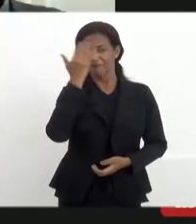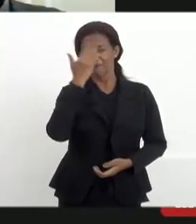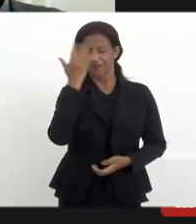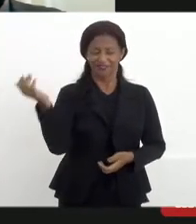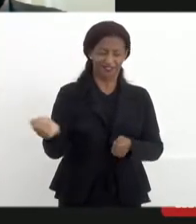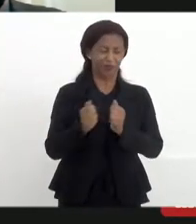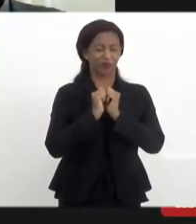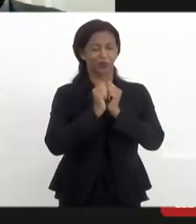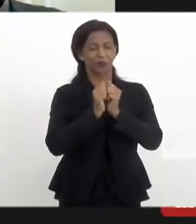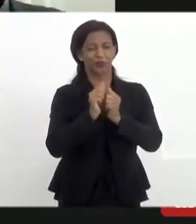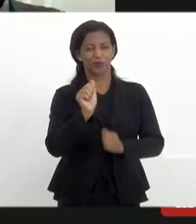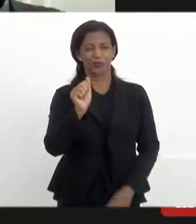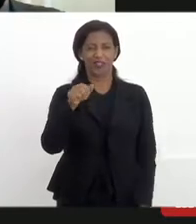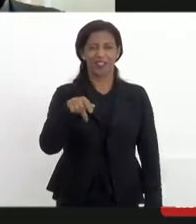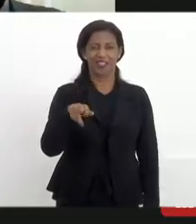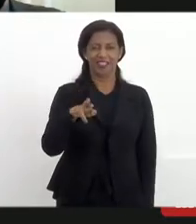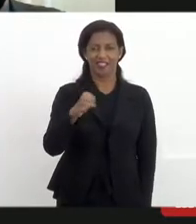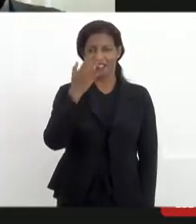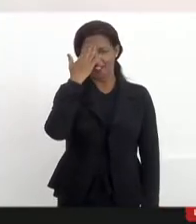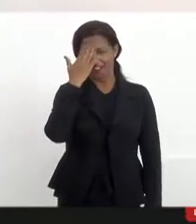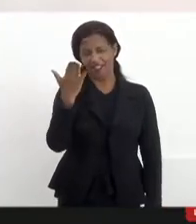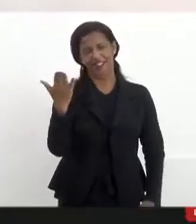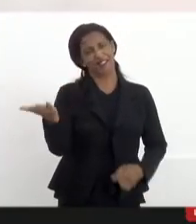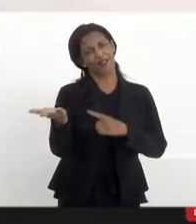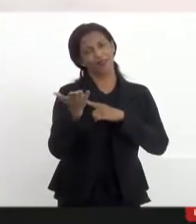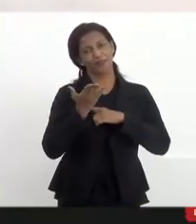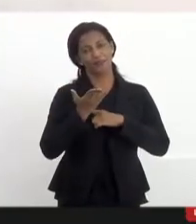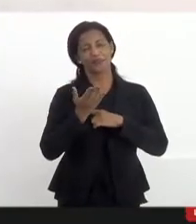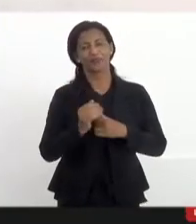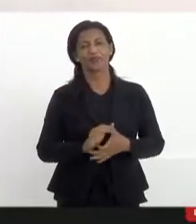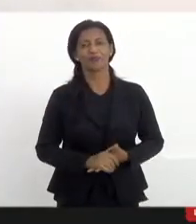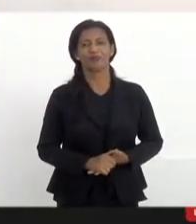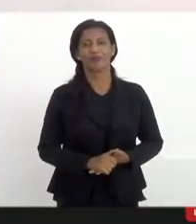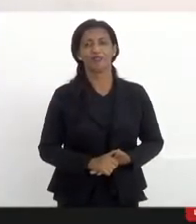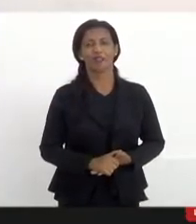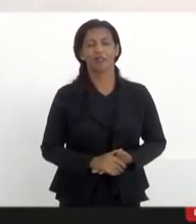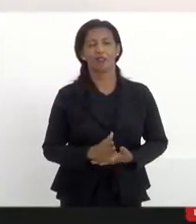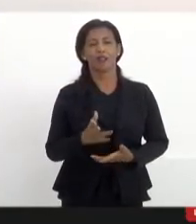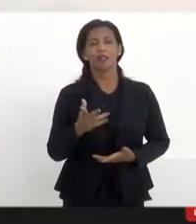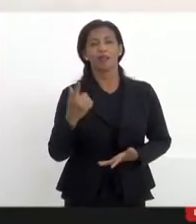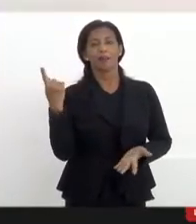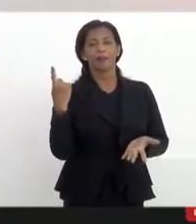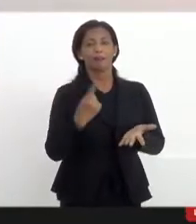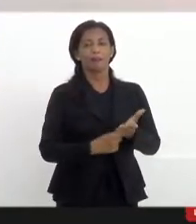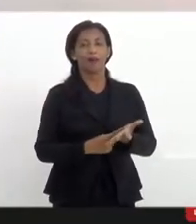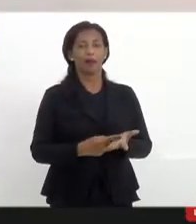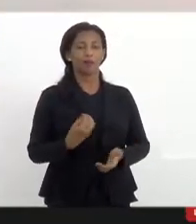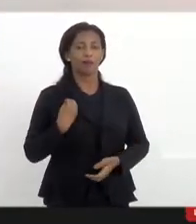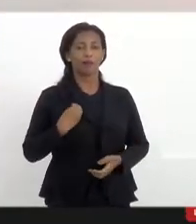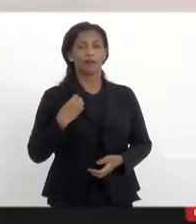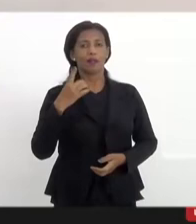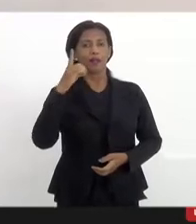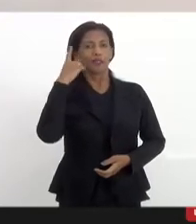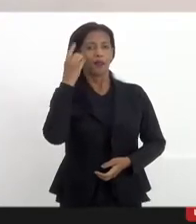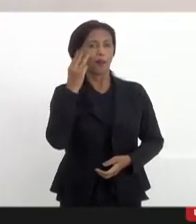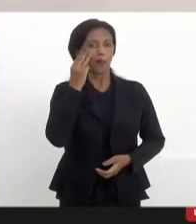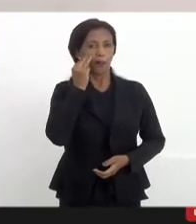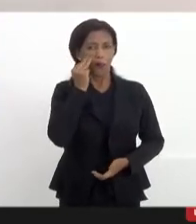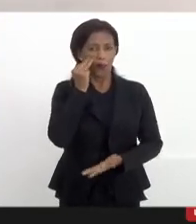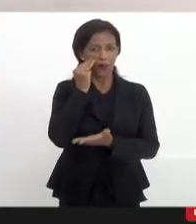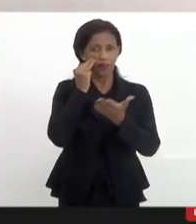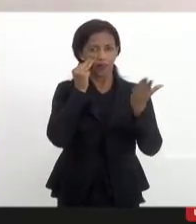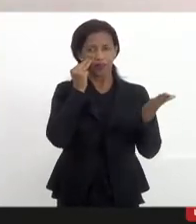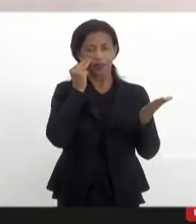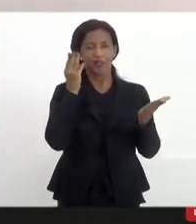estamos juntos, André. Agradeço aqui a sua contribuição, registra a presença da deputada Mônica Francisco,